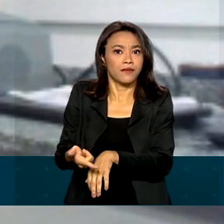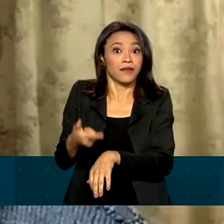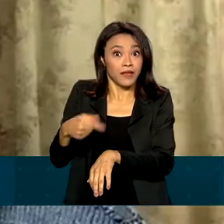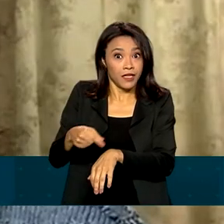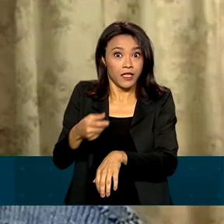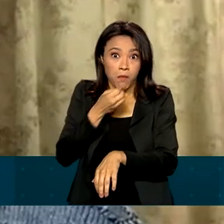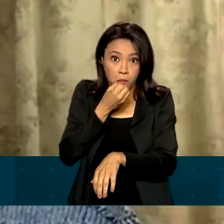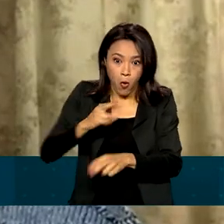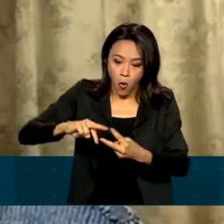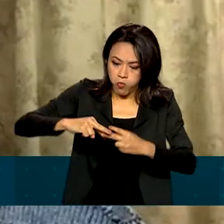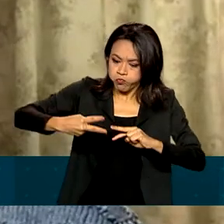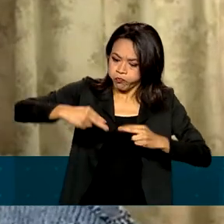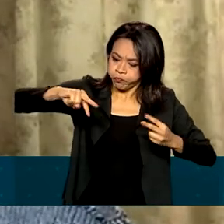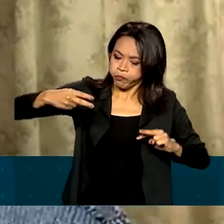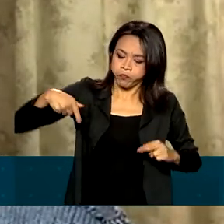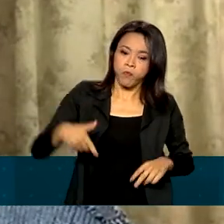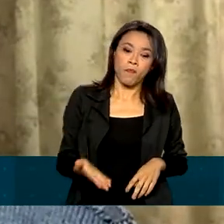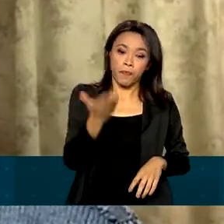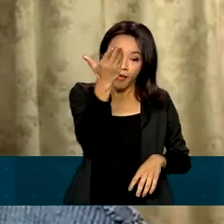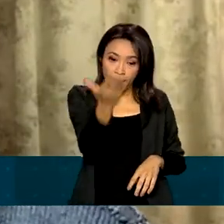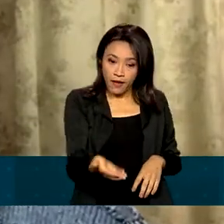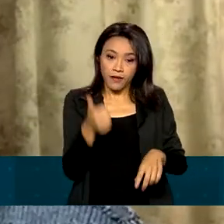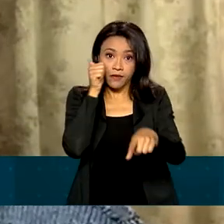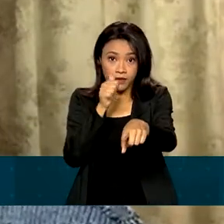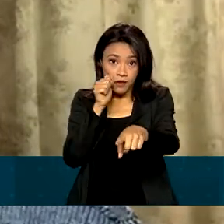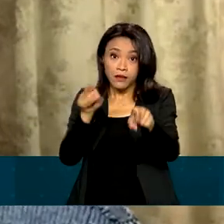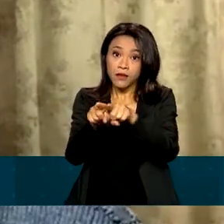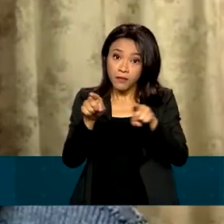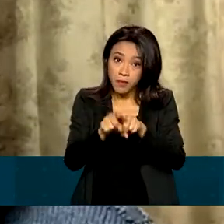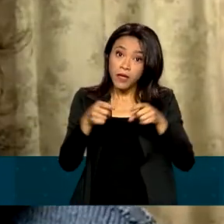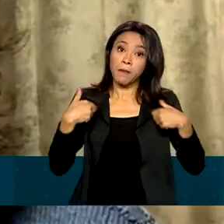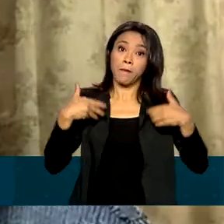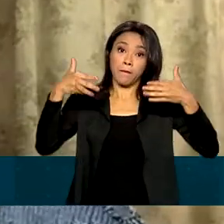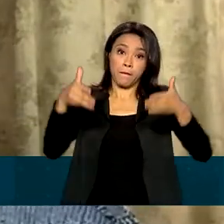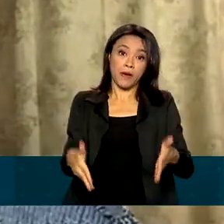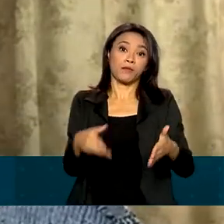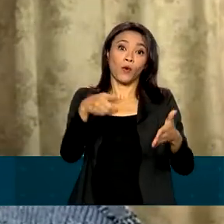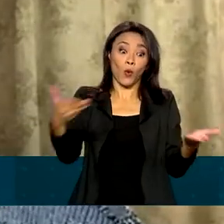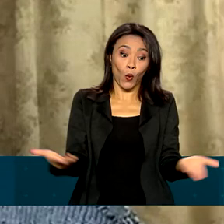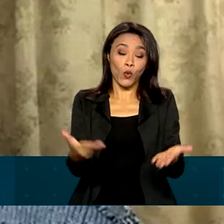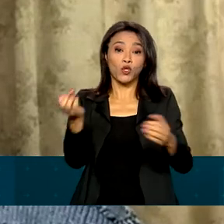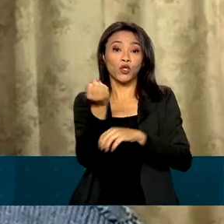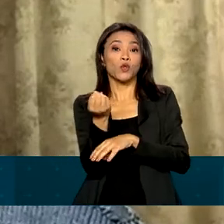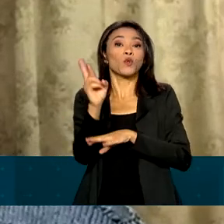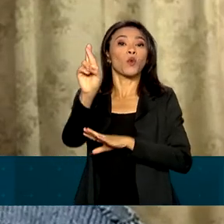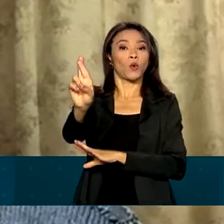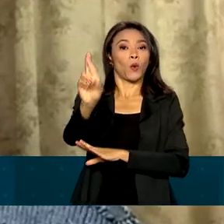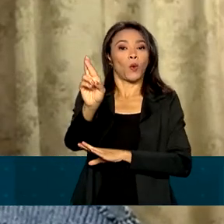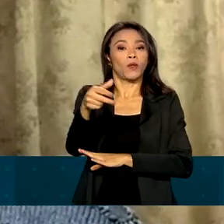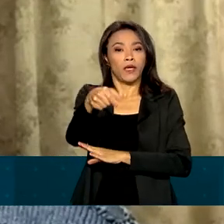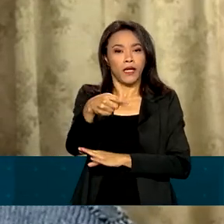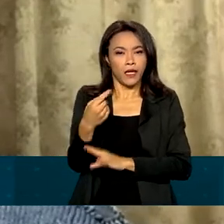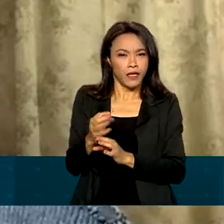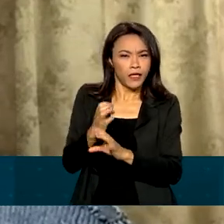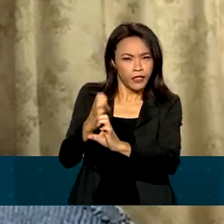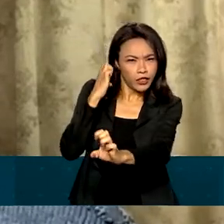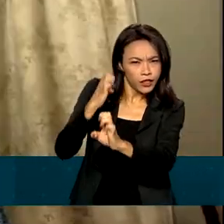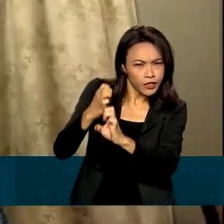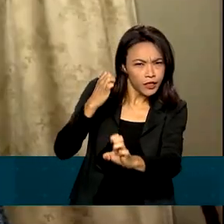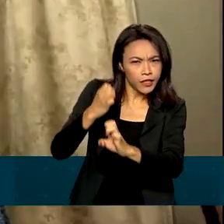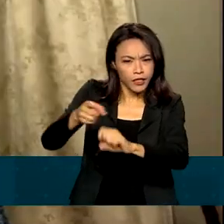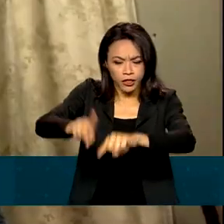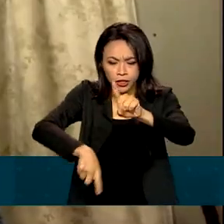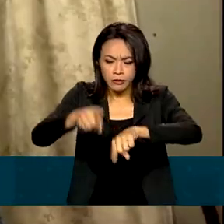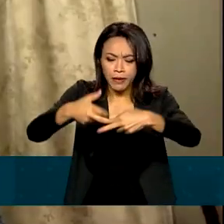genética. Hawane também foi participante do programa. Hoje, ela faz doutorado em engenharia de materiais no Japão.